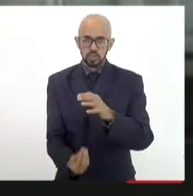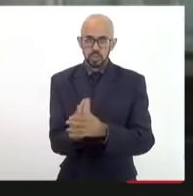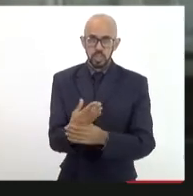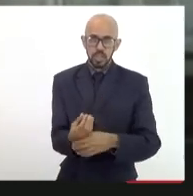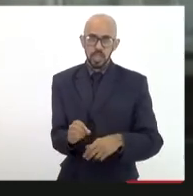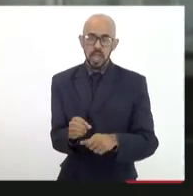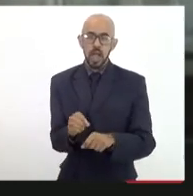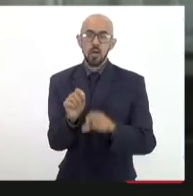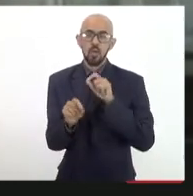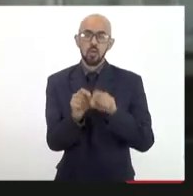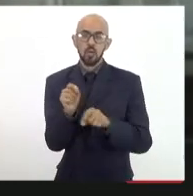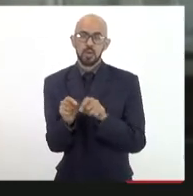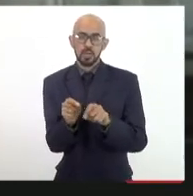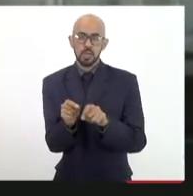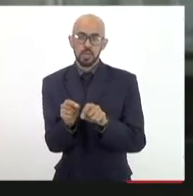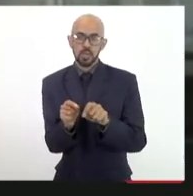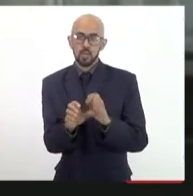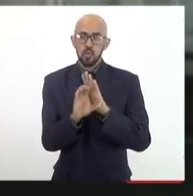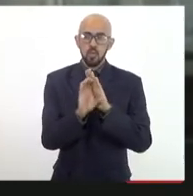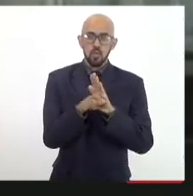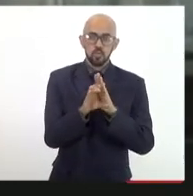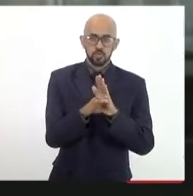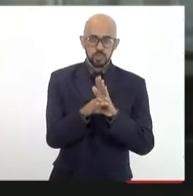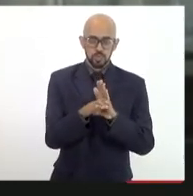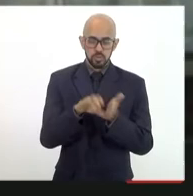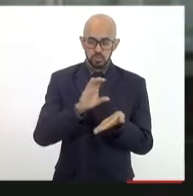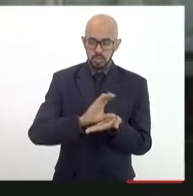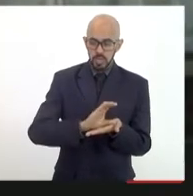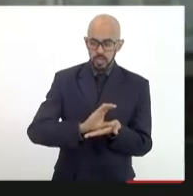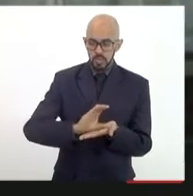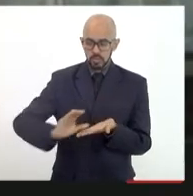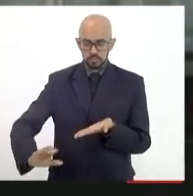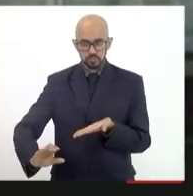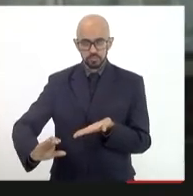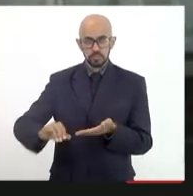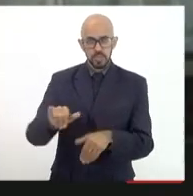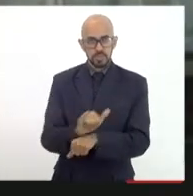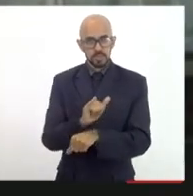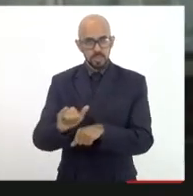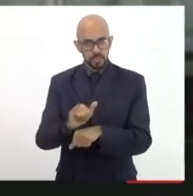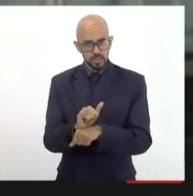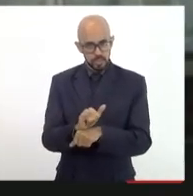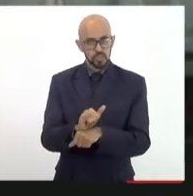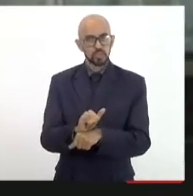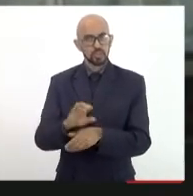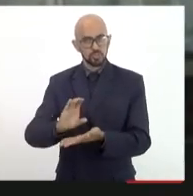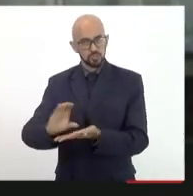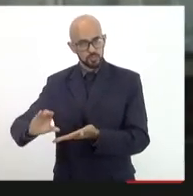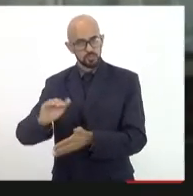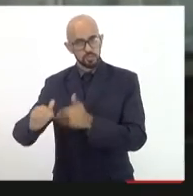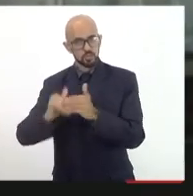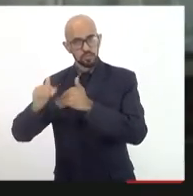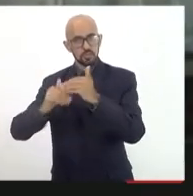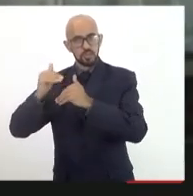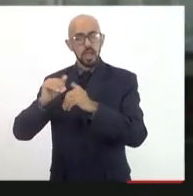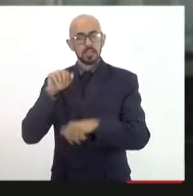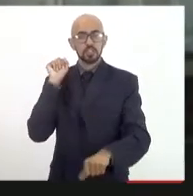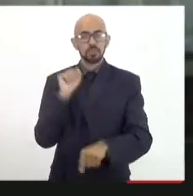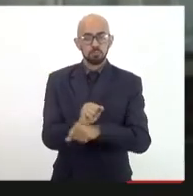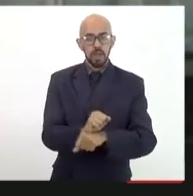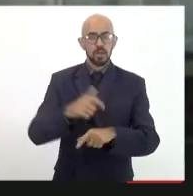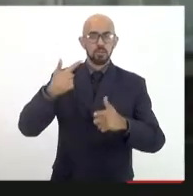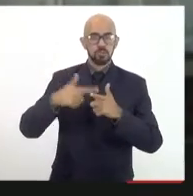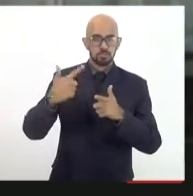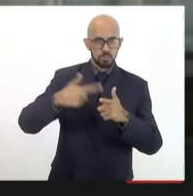investimento incorpora o custeio que é associado à estratégia de investimento e desenvolvimento, a gente sai dessa discotomia entre